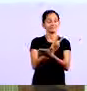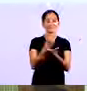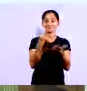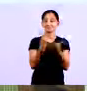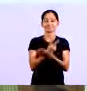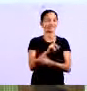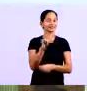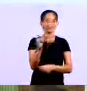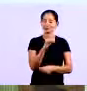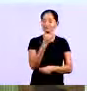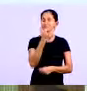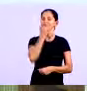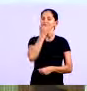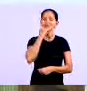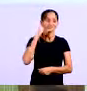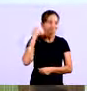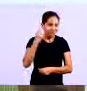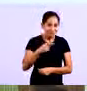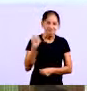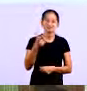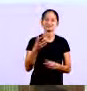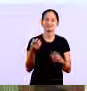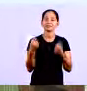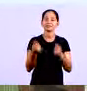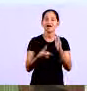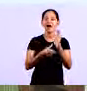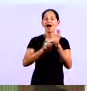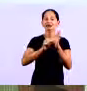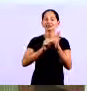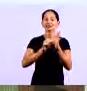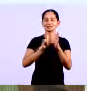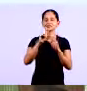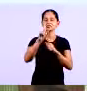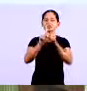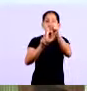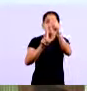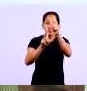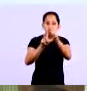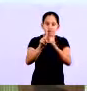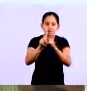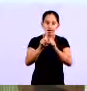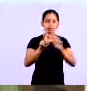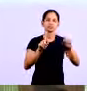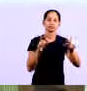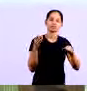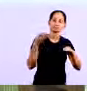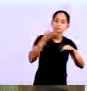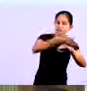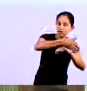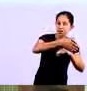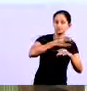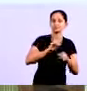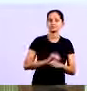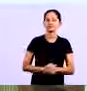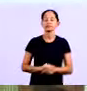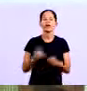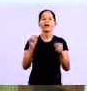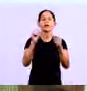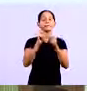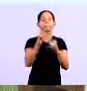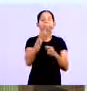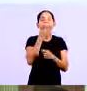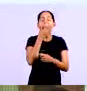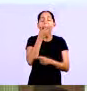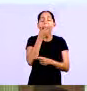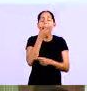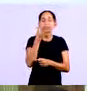isso não existe tá você tem que apurar o resultado dependendo do modelo de retirada da sua empresa você vai ter ou prolabore ou retirada